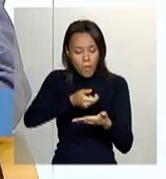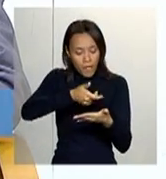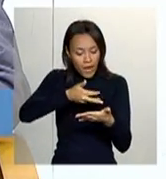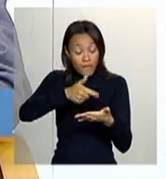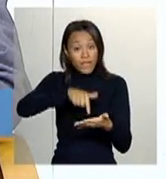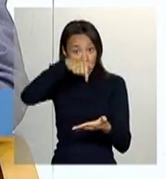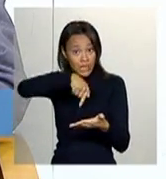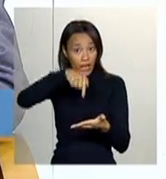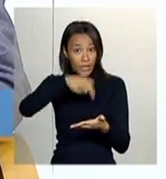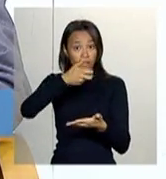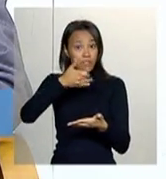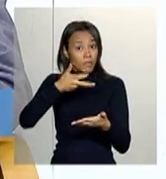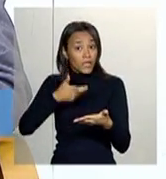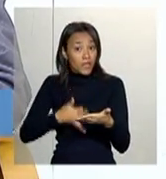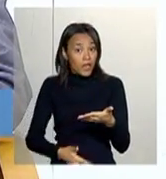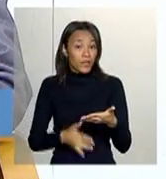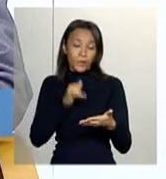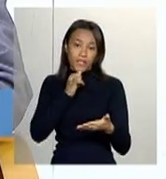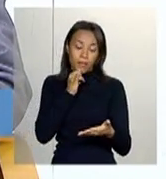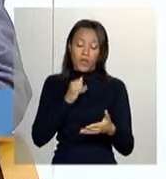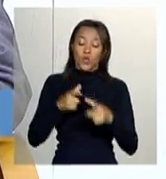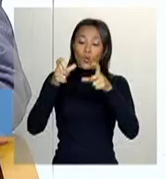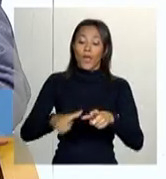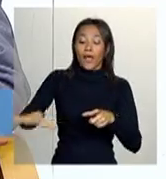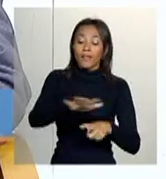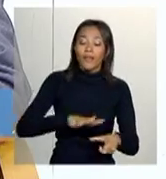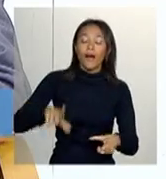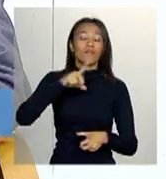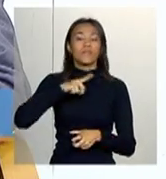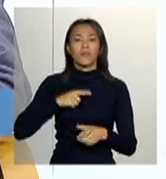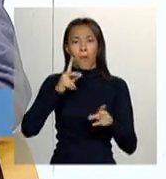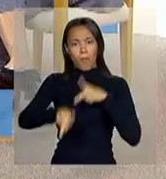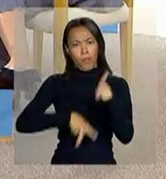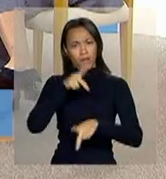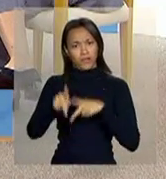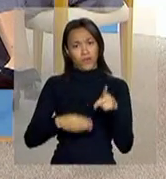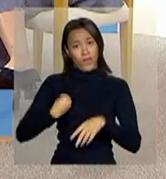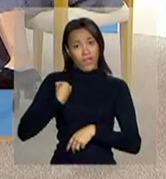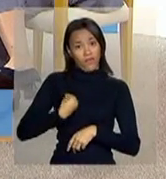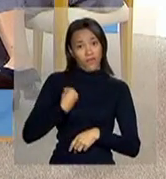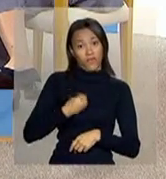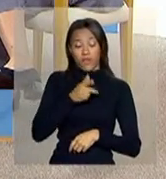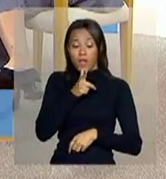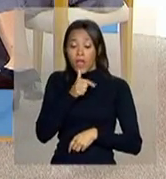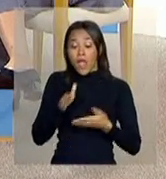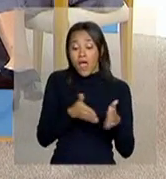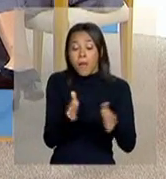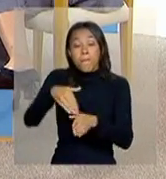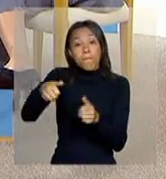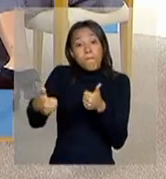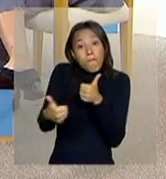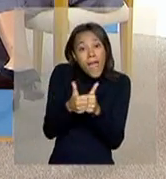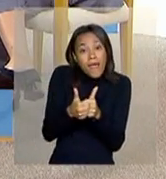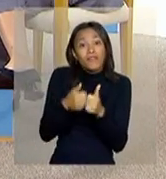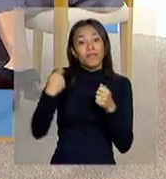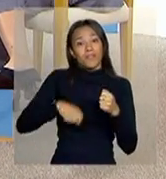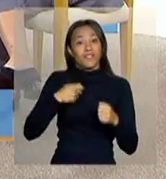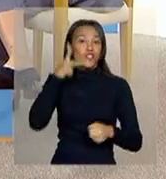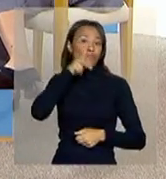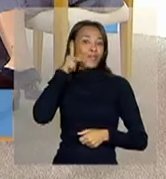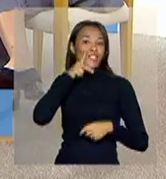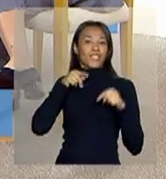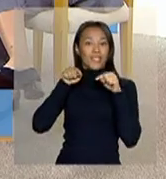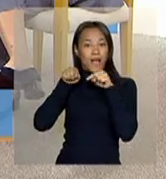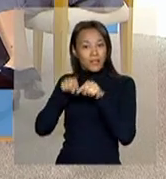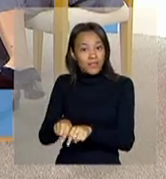na região tal, você tem uma população ribeirinha que requer determinadas políticas, né? Em outra